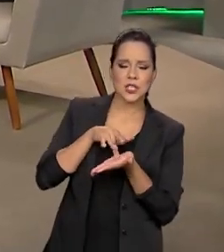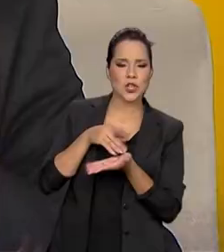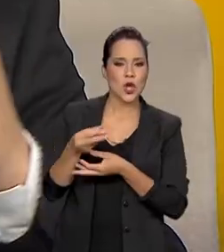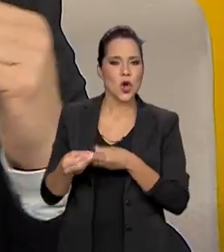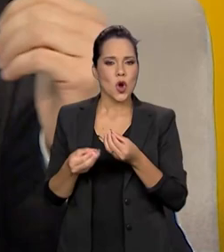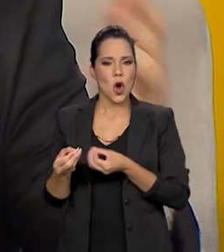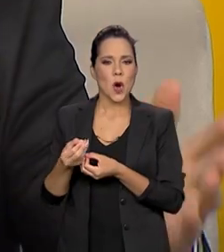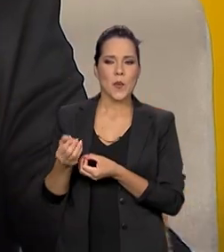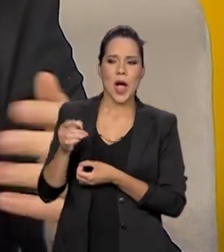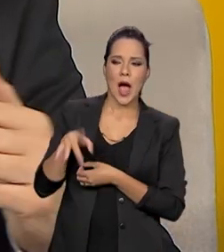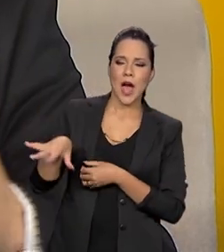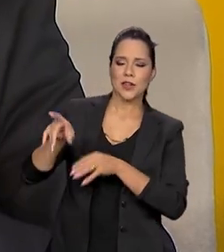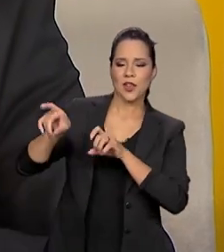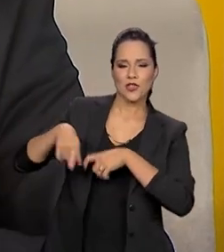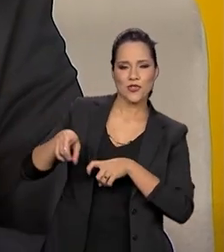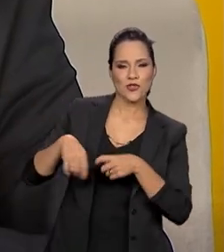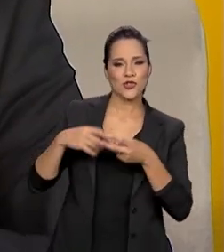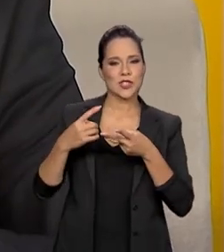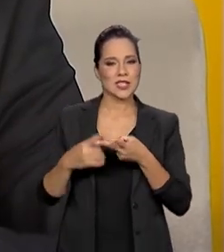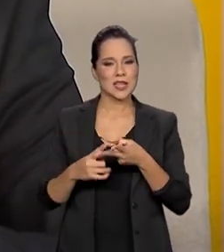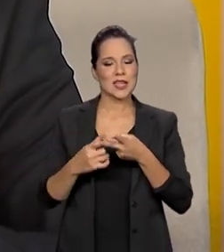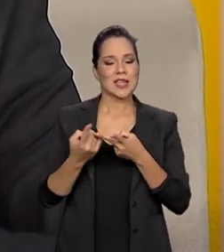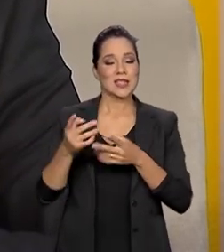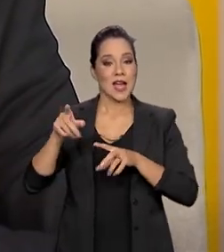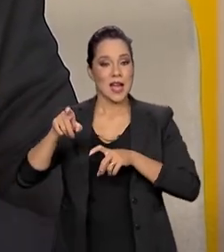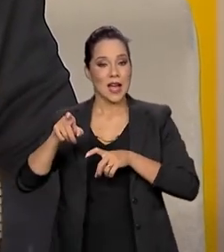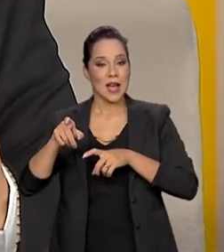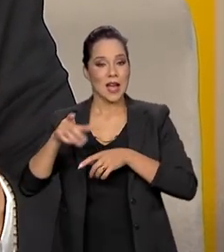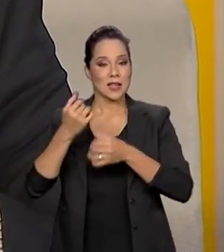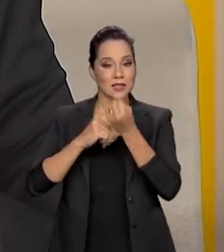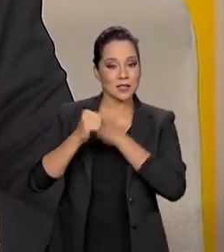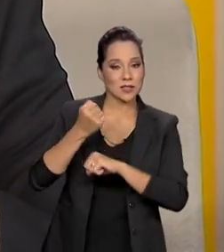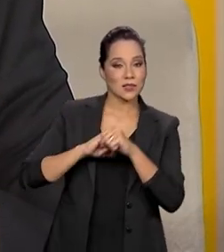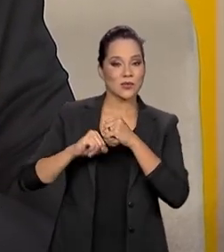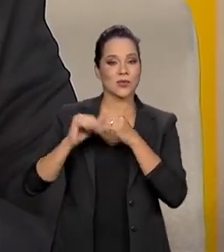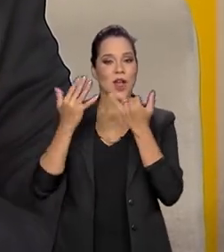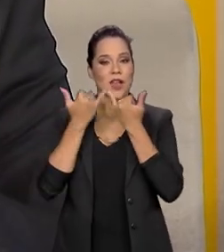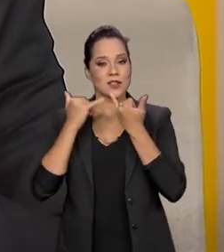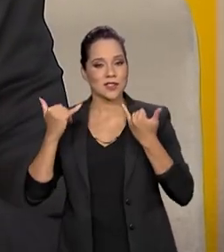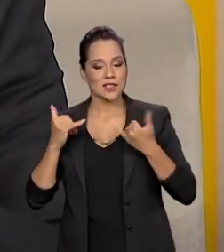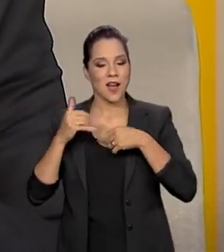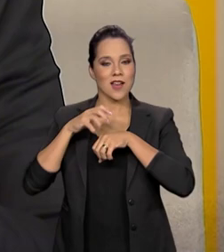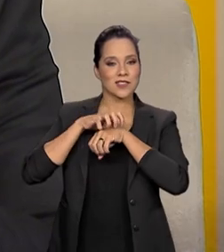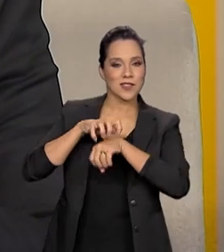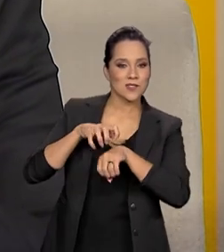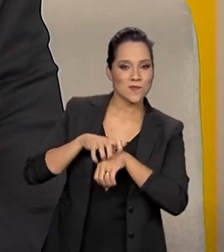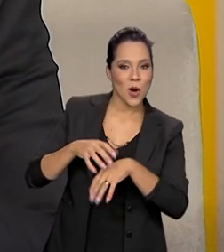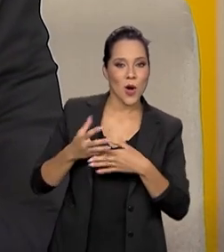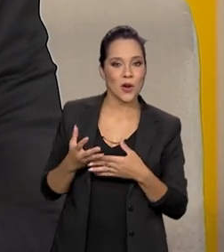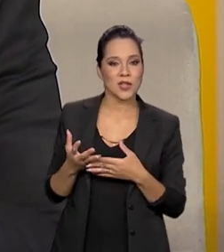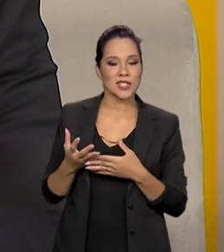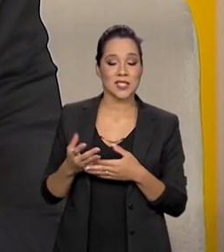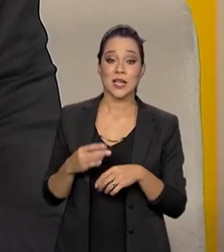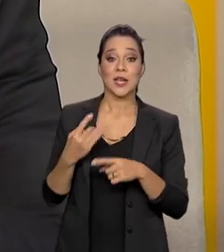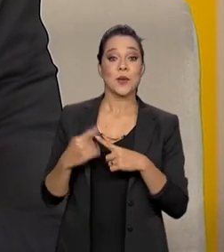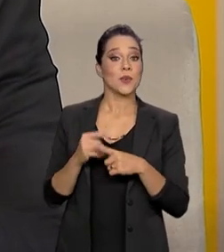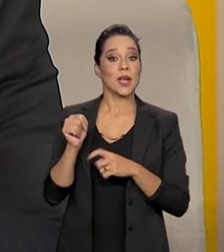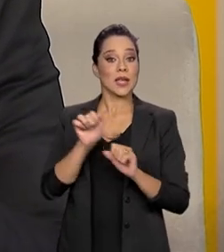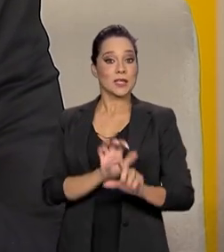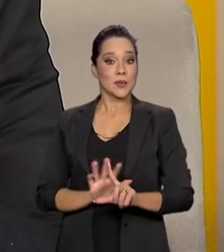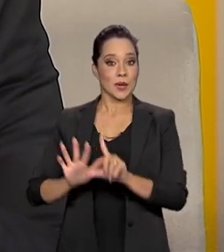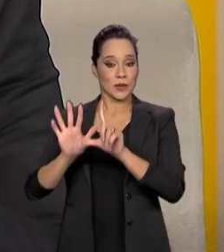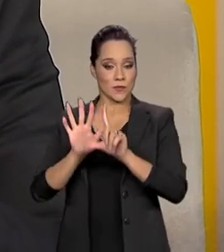indústria, da agricultura, transporte, eletricidade. Por que que essa